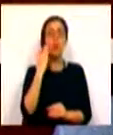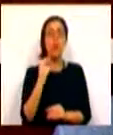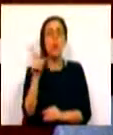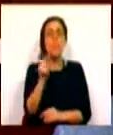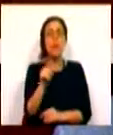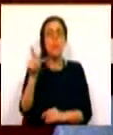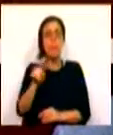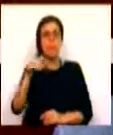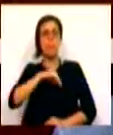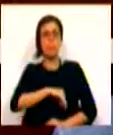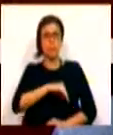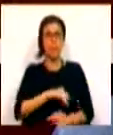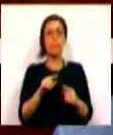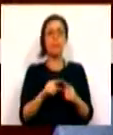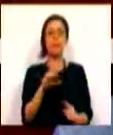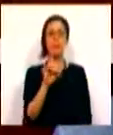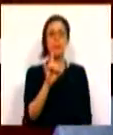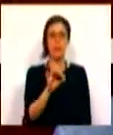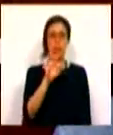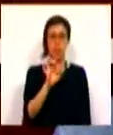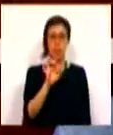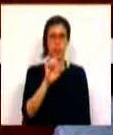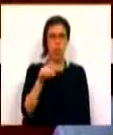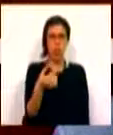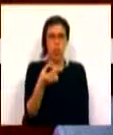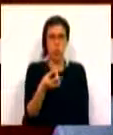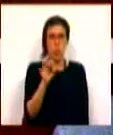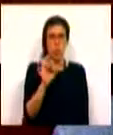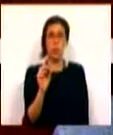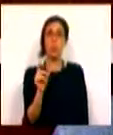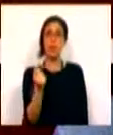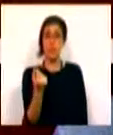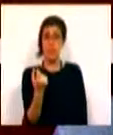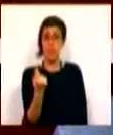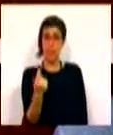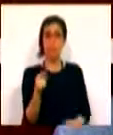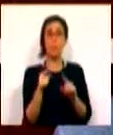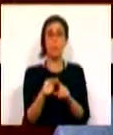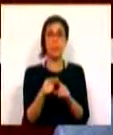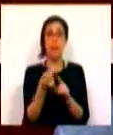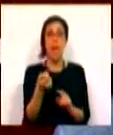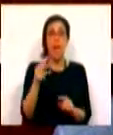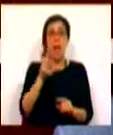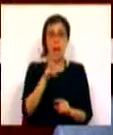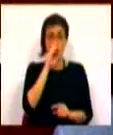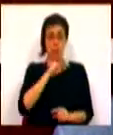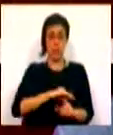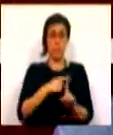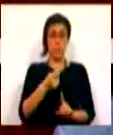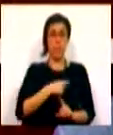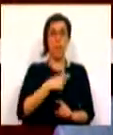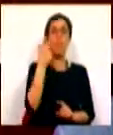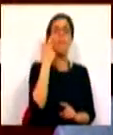mensalmente, que é de 68,98 euros. Isto para ex-beneficiários de subsídio mensal